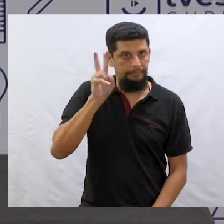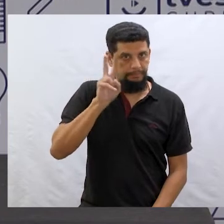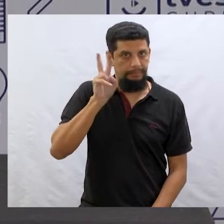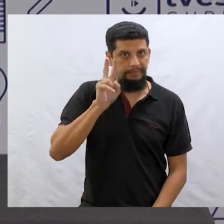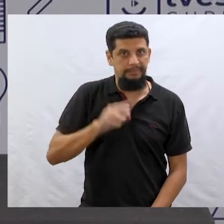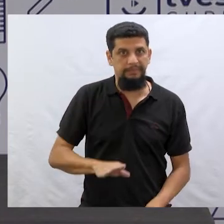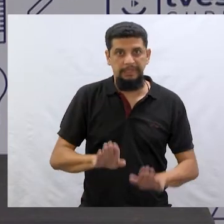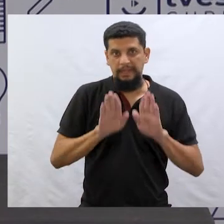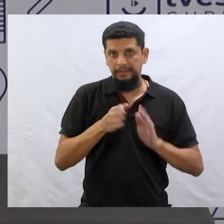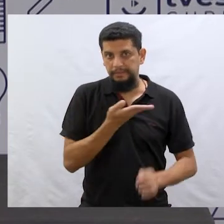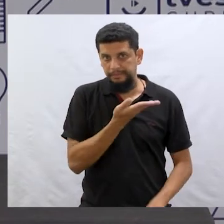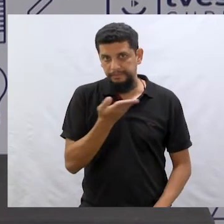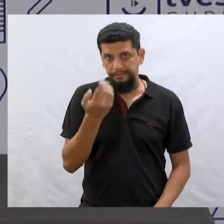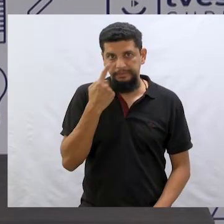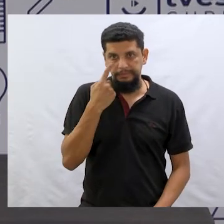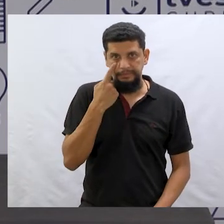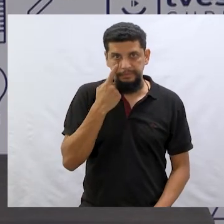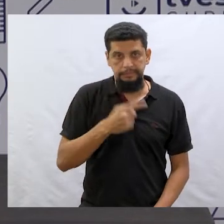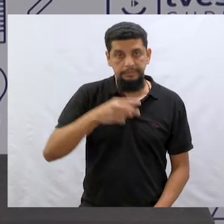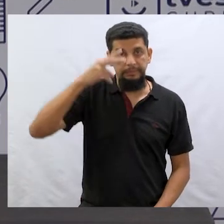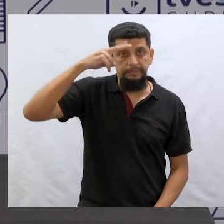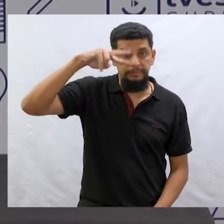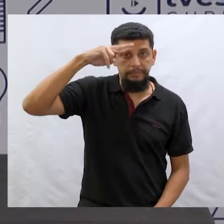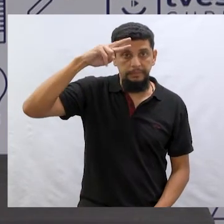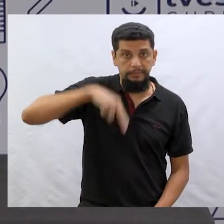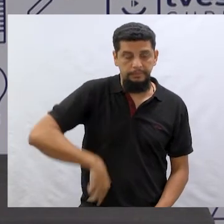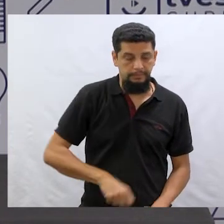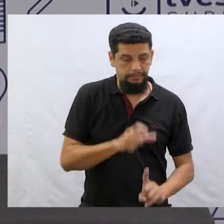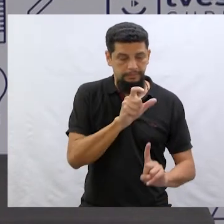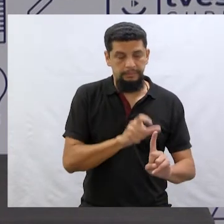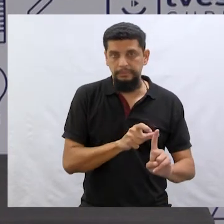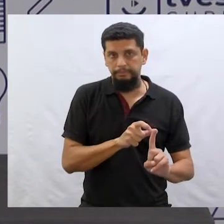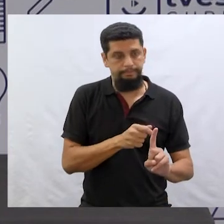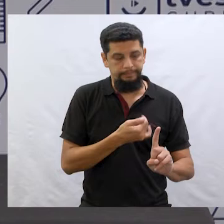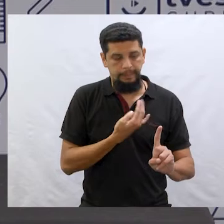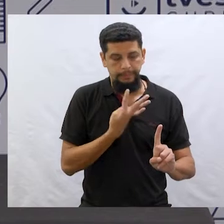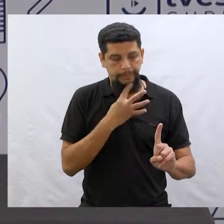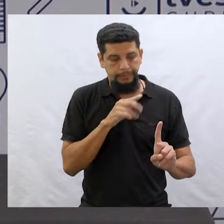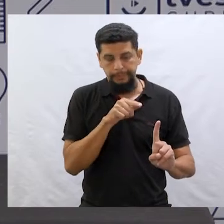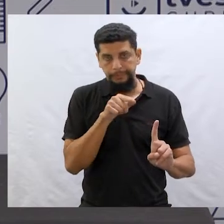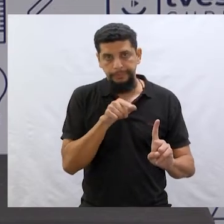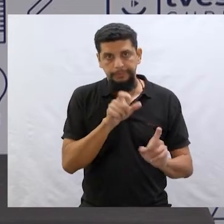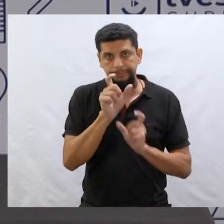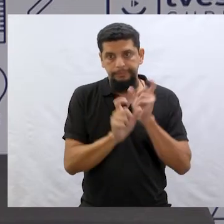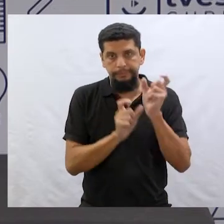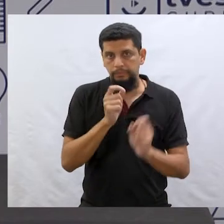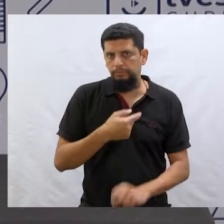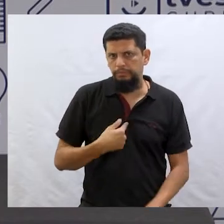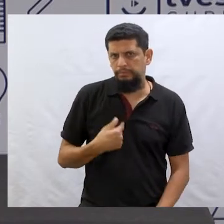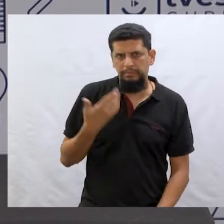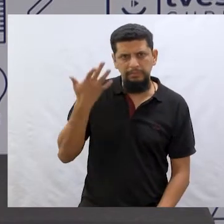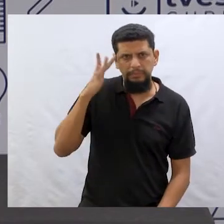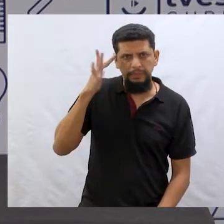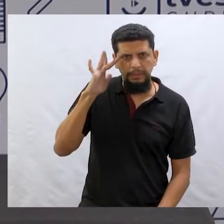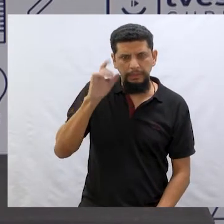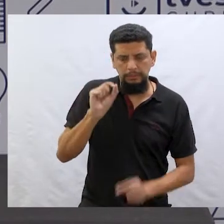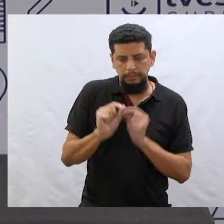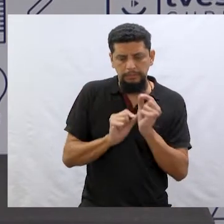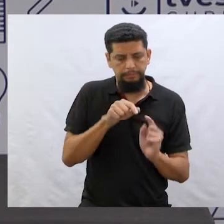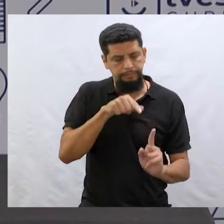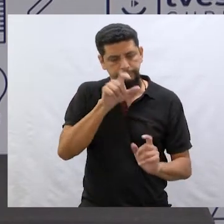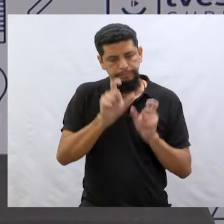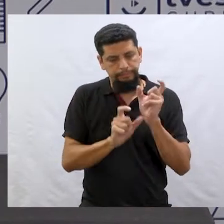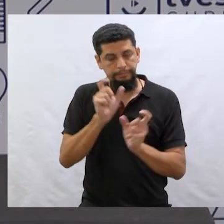facilmente. Mas você viu também que na história o Matheus não conhecia muito, ele não tinha ideia de quem eram esses